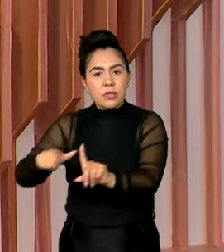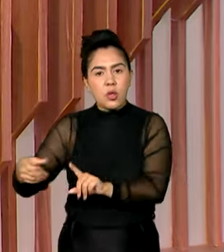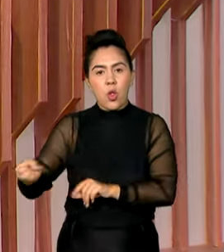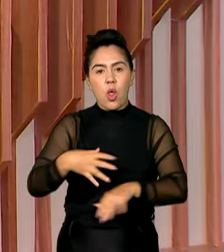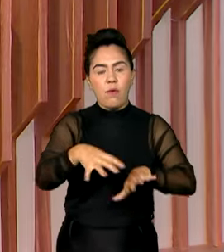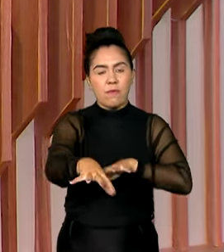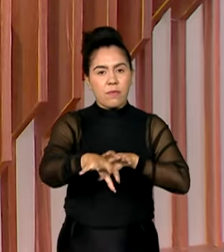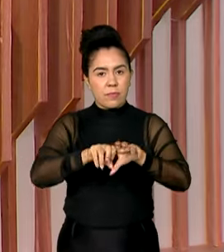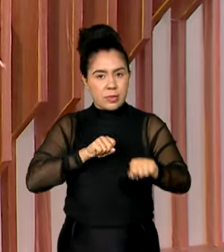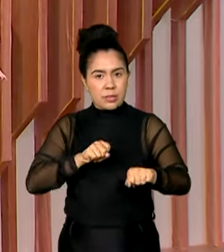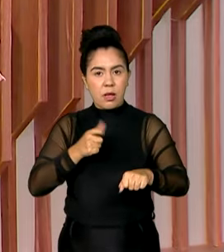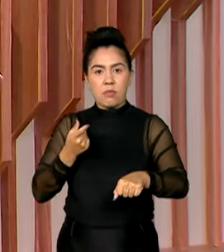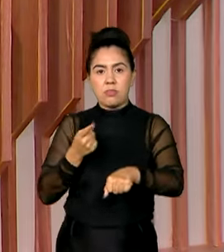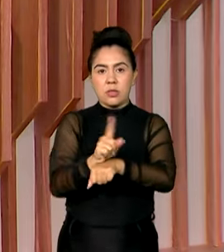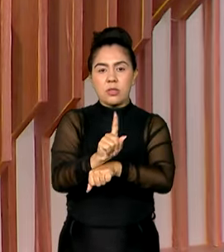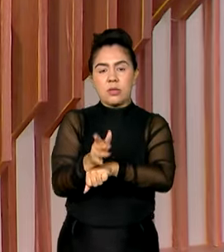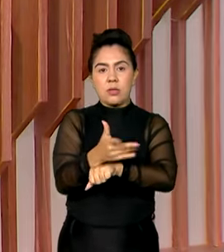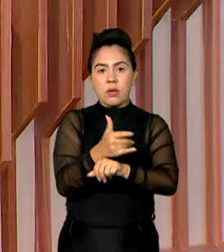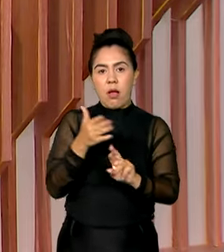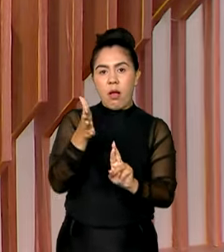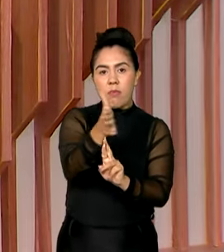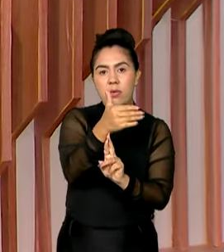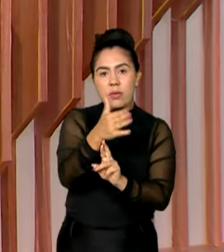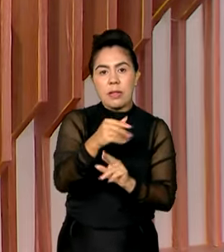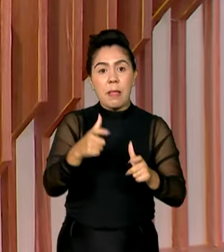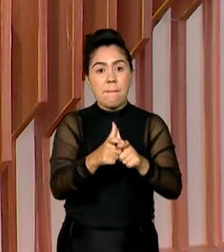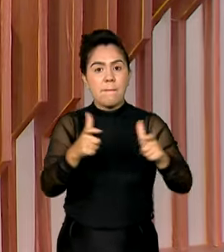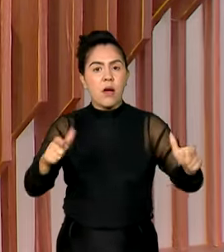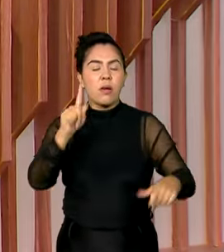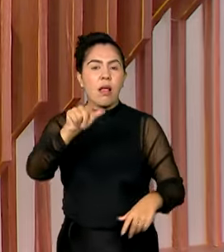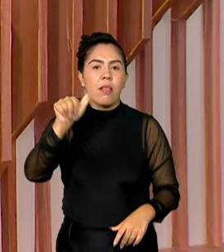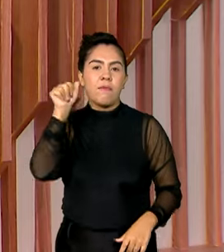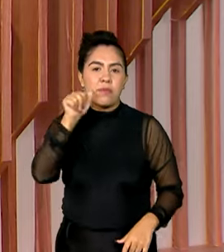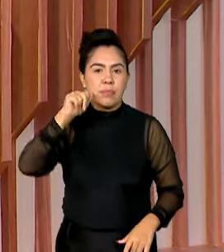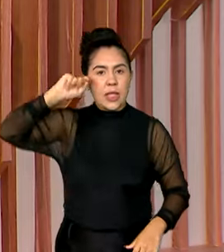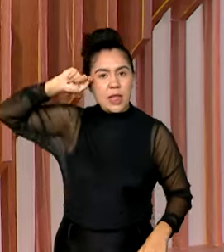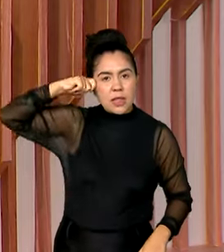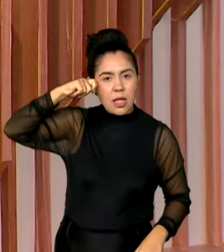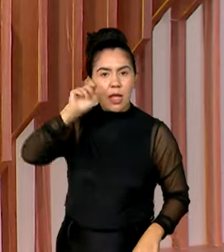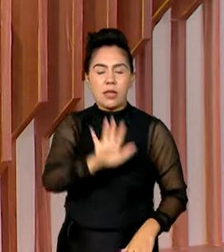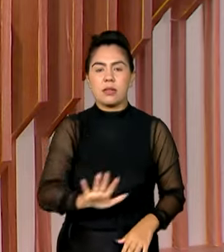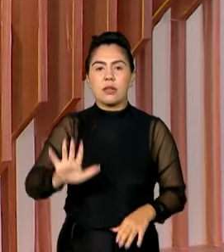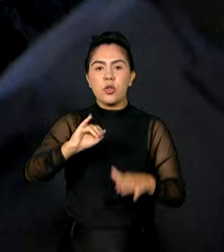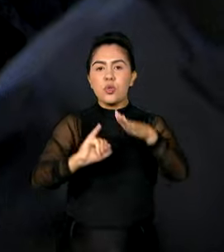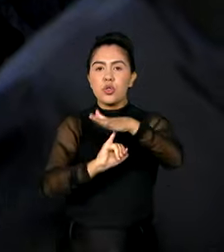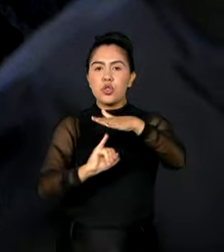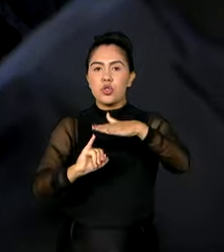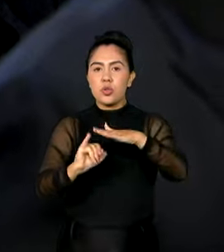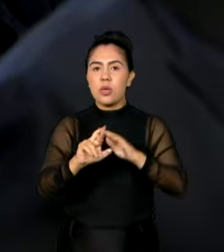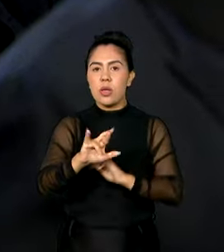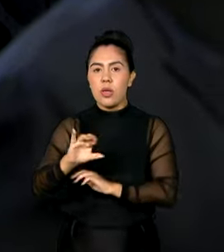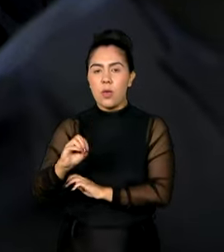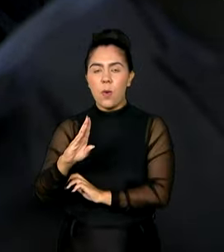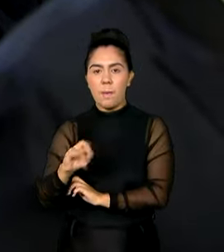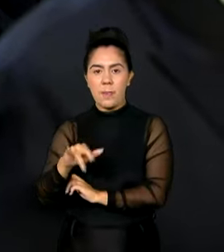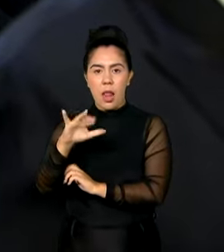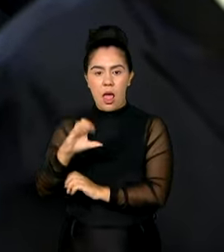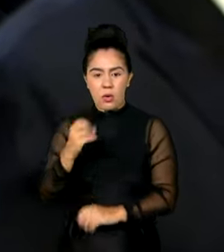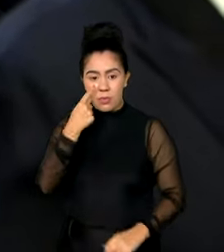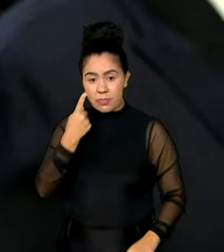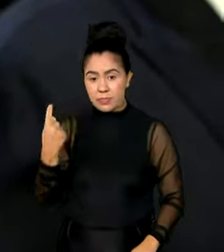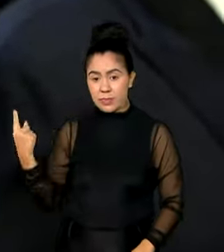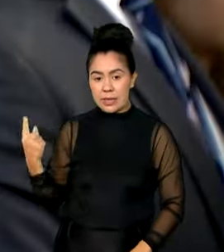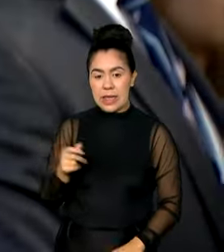maior participação feminina e de negros na história do Instituto Rio Branco. Com 15 mulheres e 10